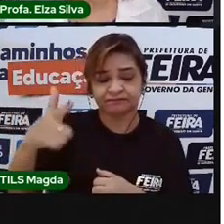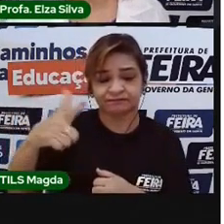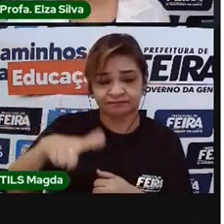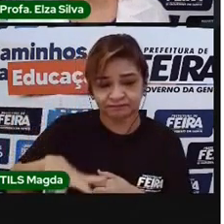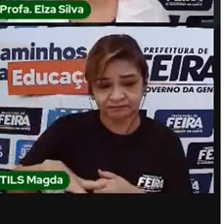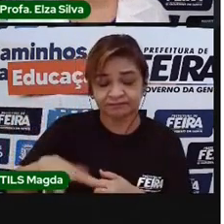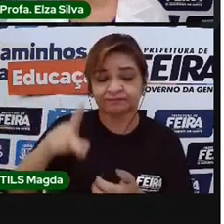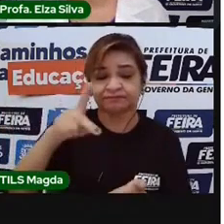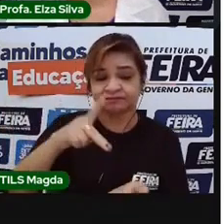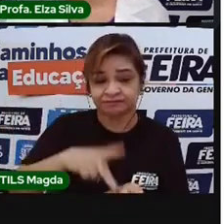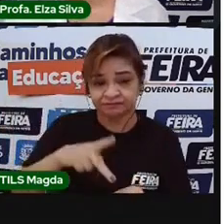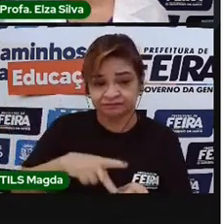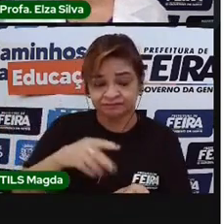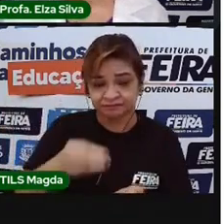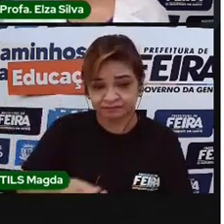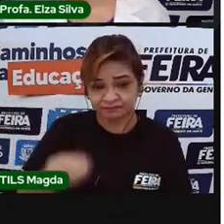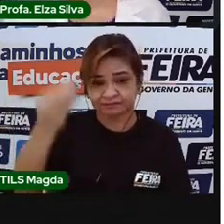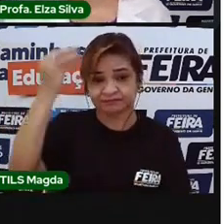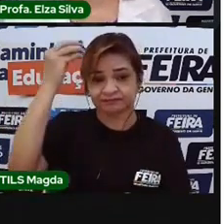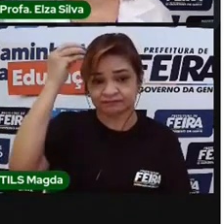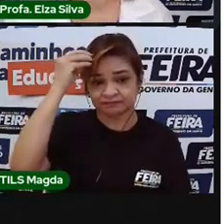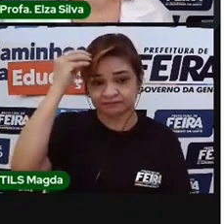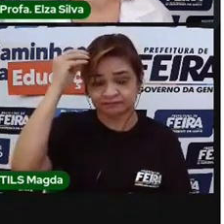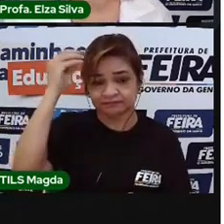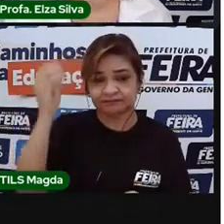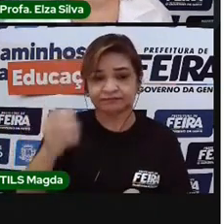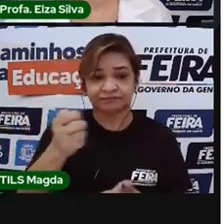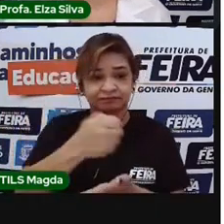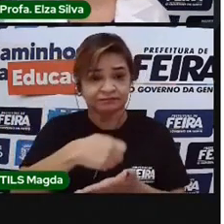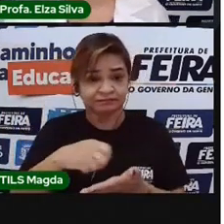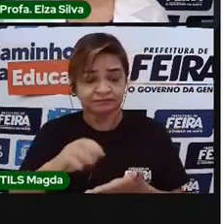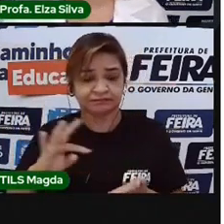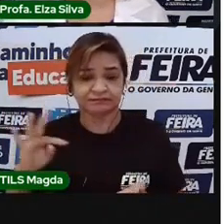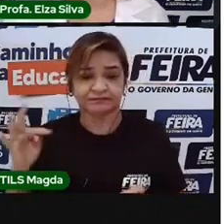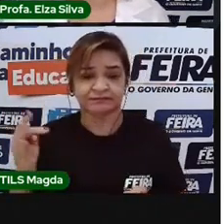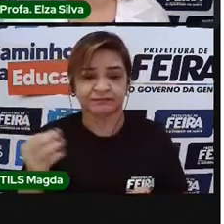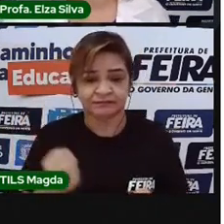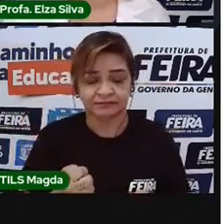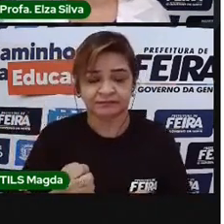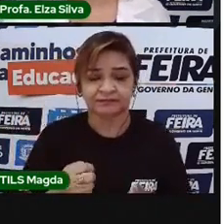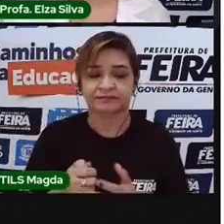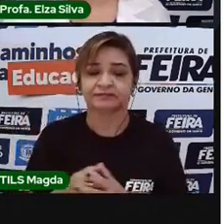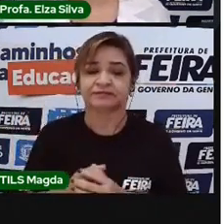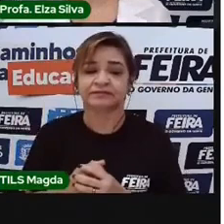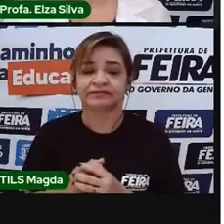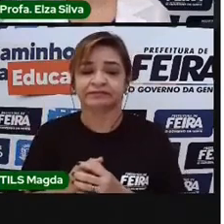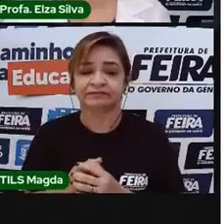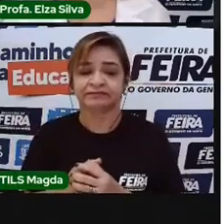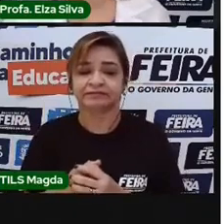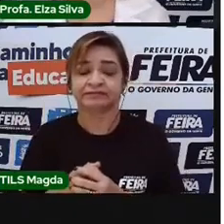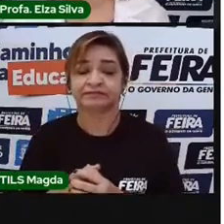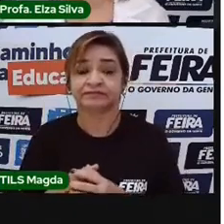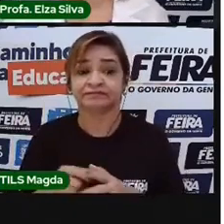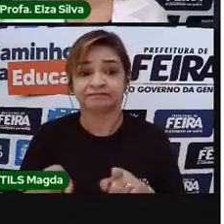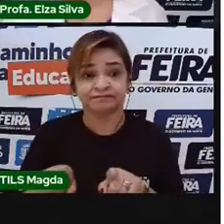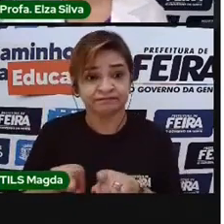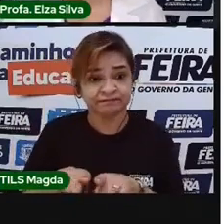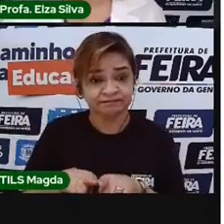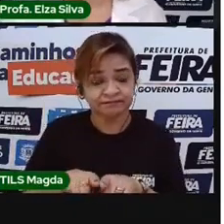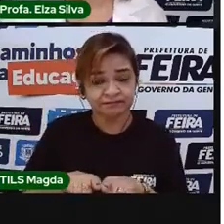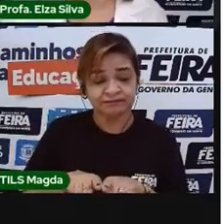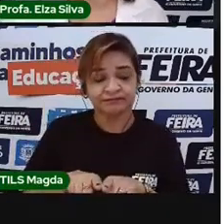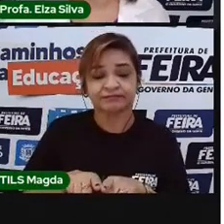fato, você entendeu. Anote tudo, como a PRO já disse antes. Inclusive, as dúvidas para